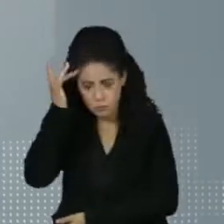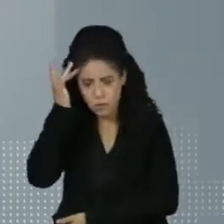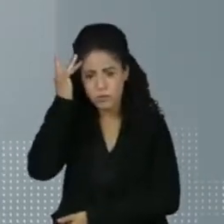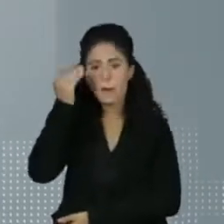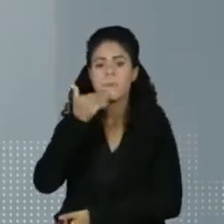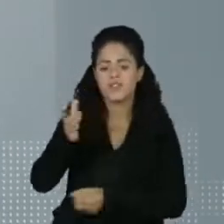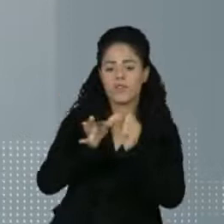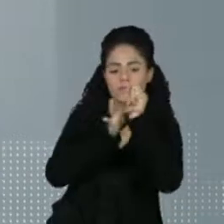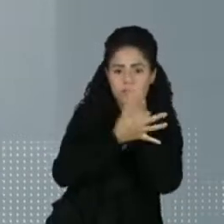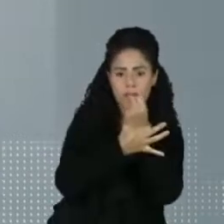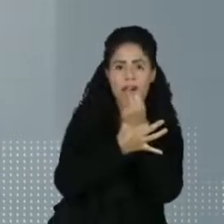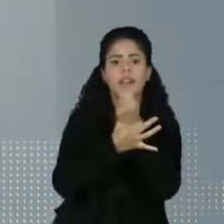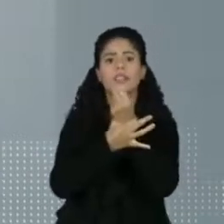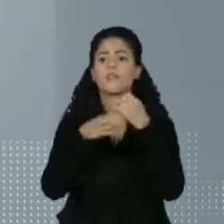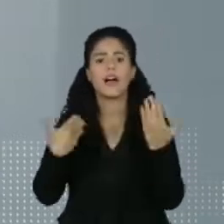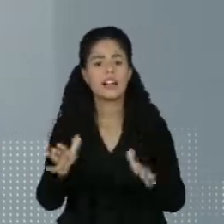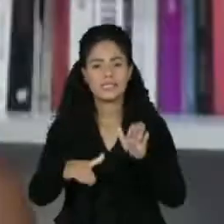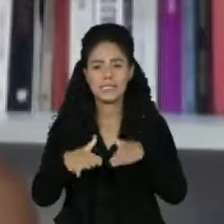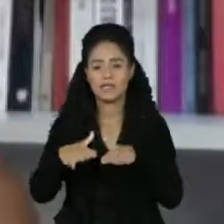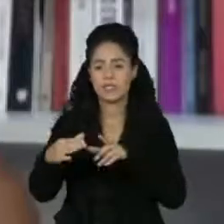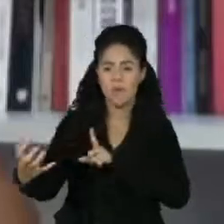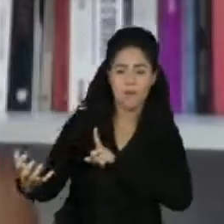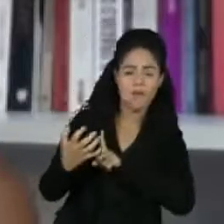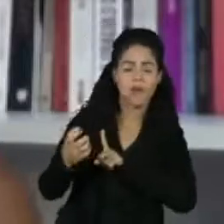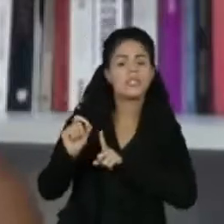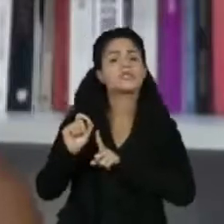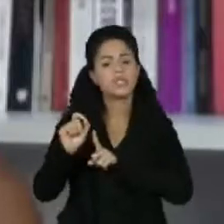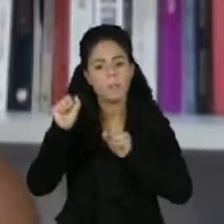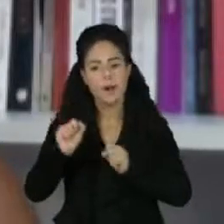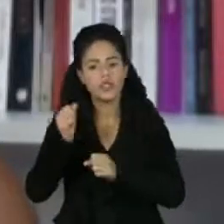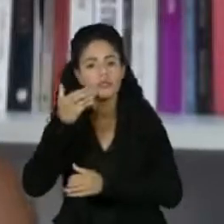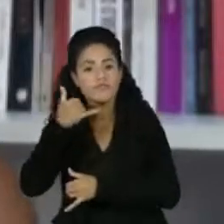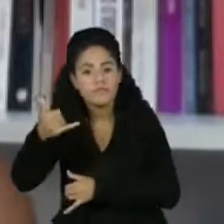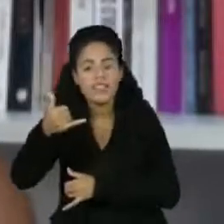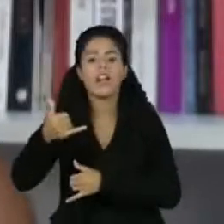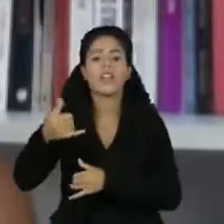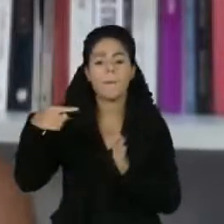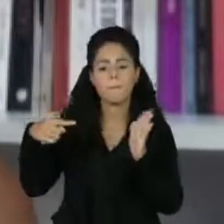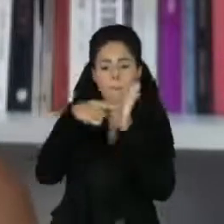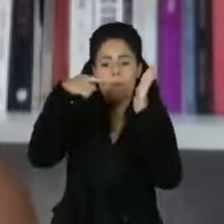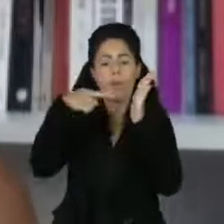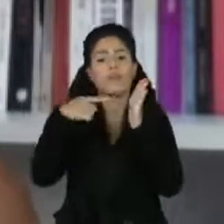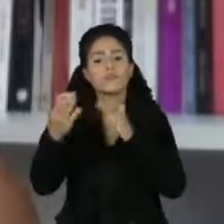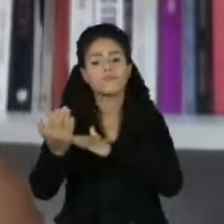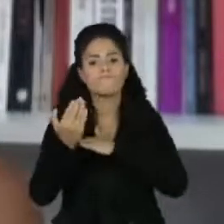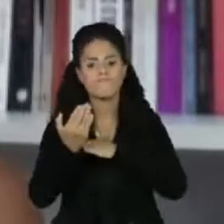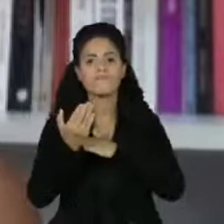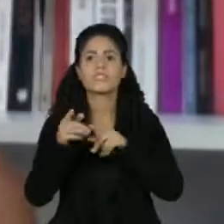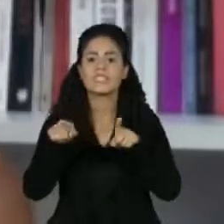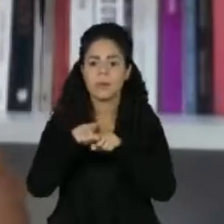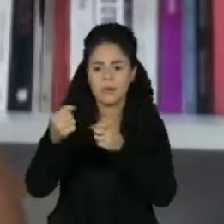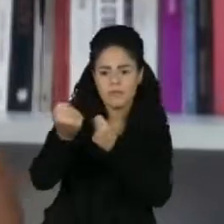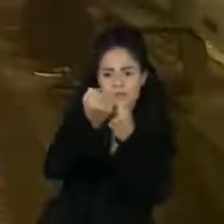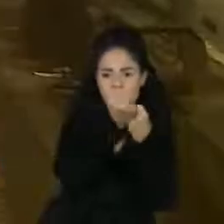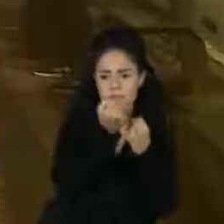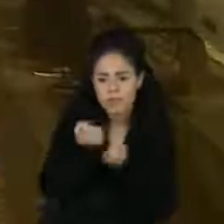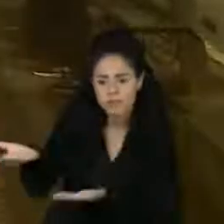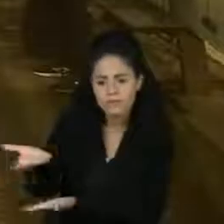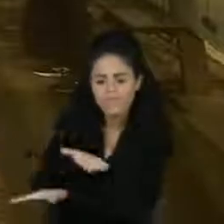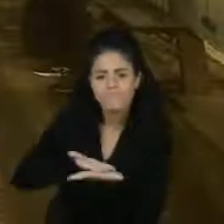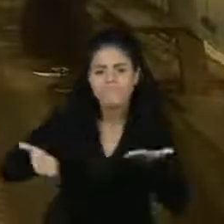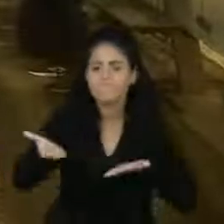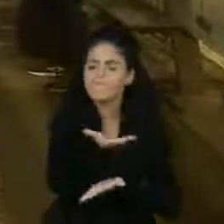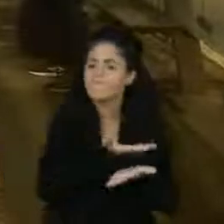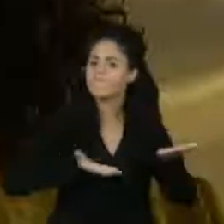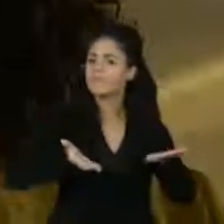de confiança no caso de um ataque. Não basta apenas denunciar, precisamos criar rede de apoio para essas mulheres. A gente